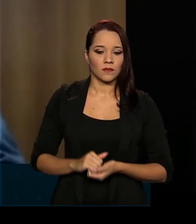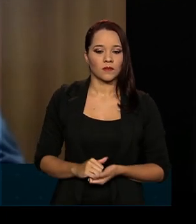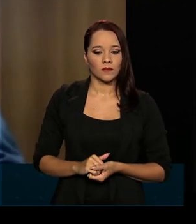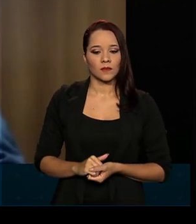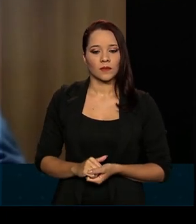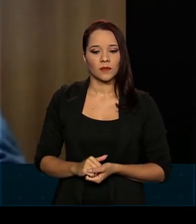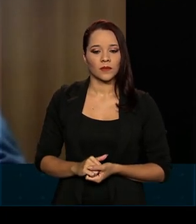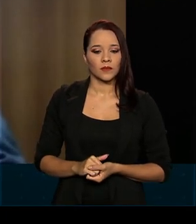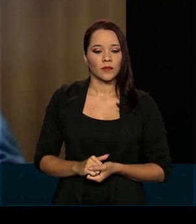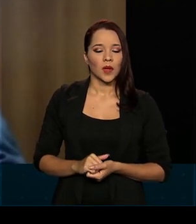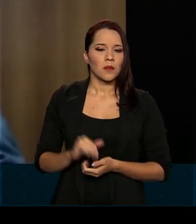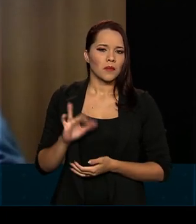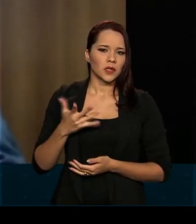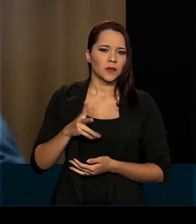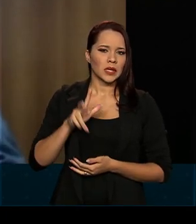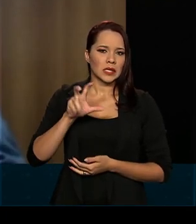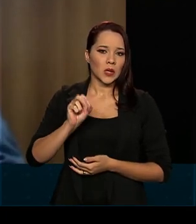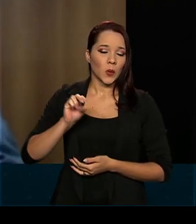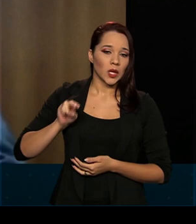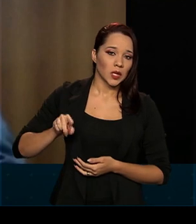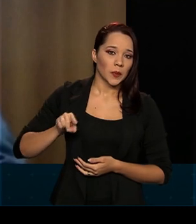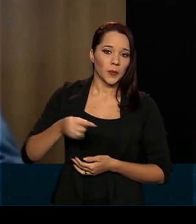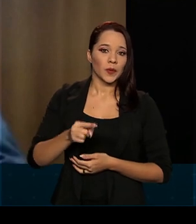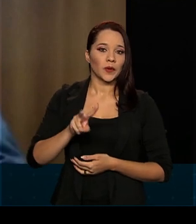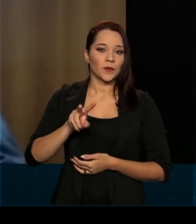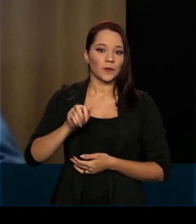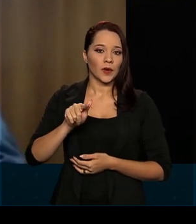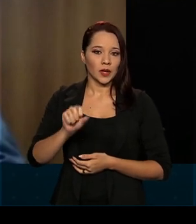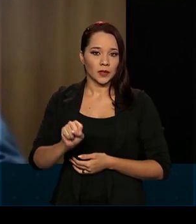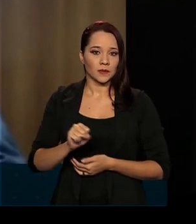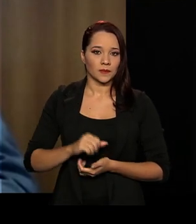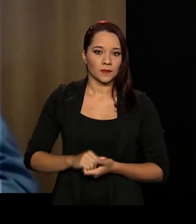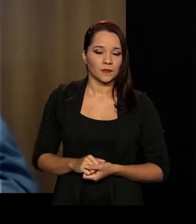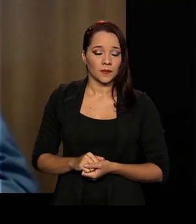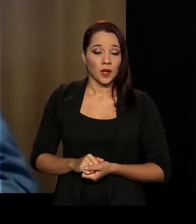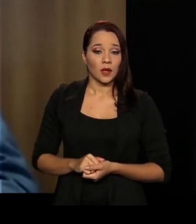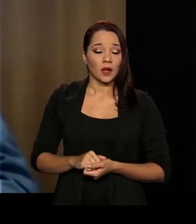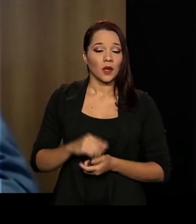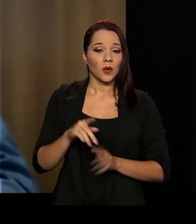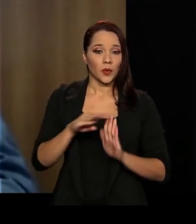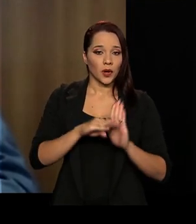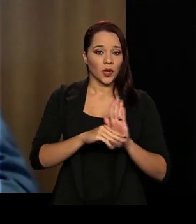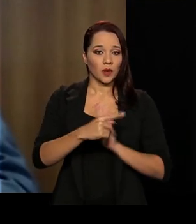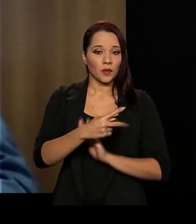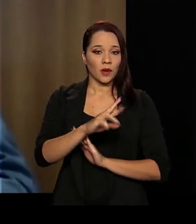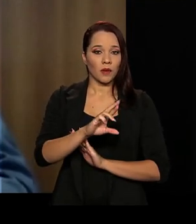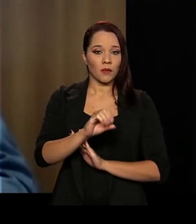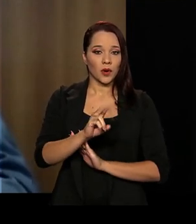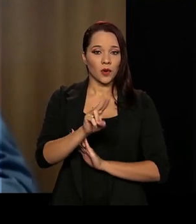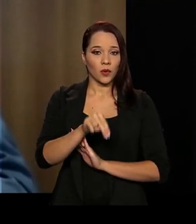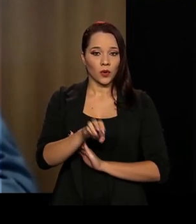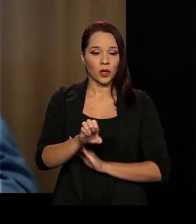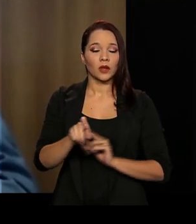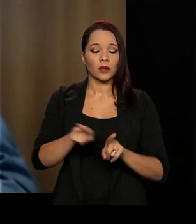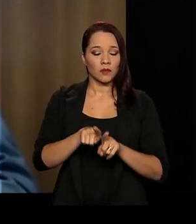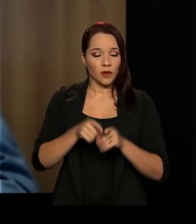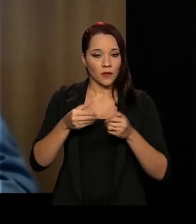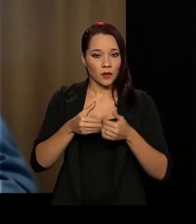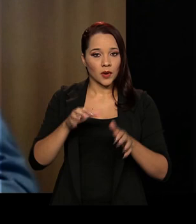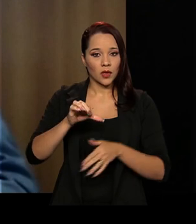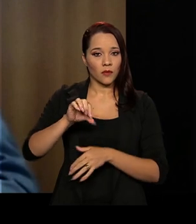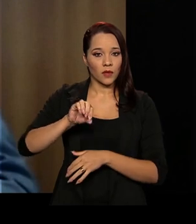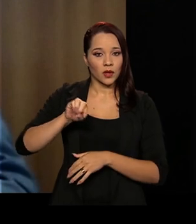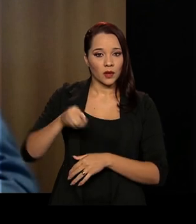em torno de 50 mil vagas. E o ProUni também, 90 mil